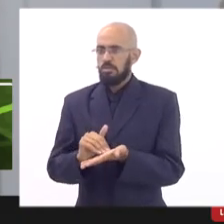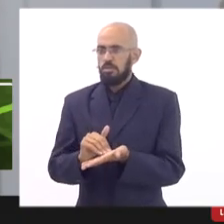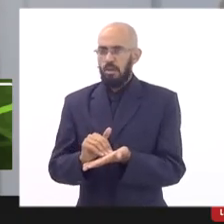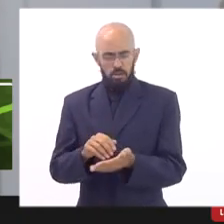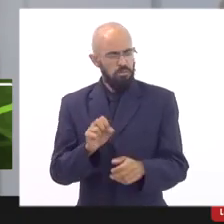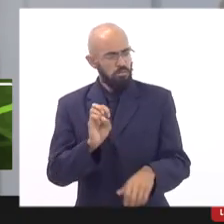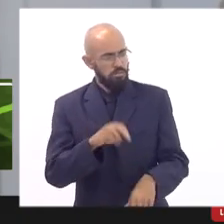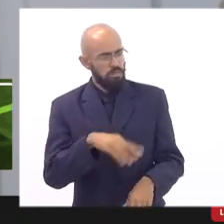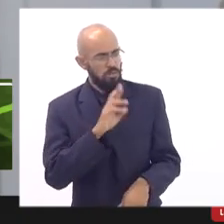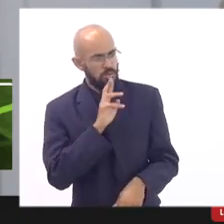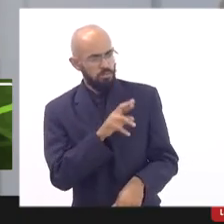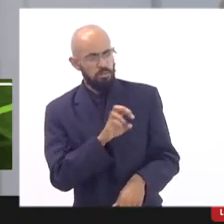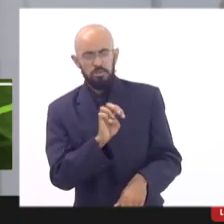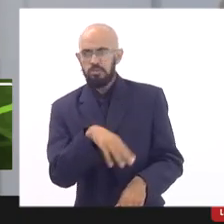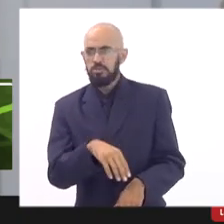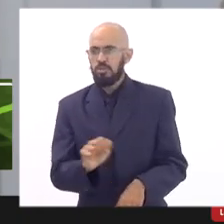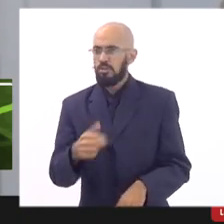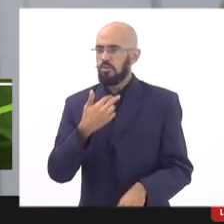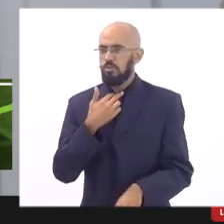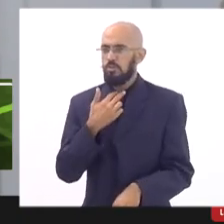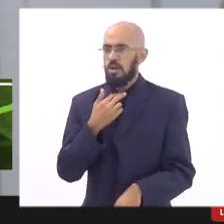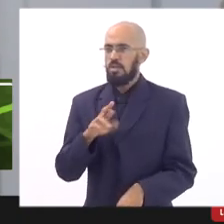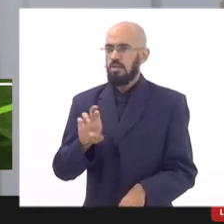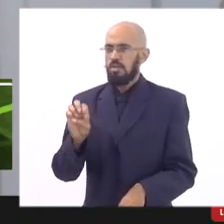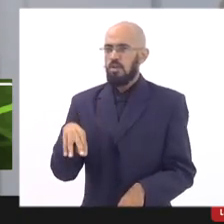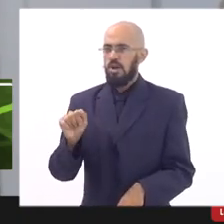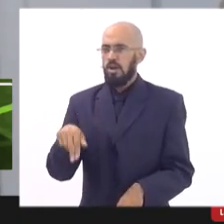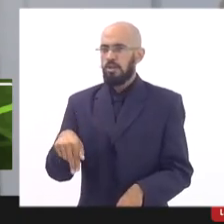não posso deixar o Ramon sem resposta